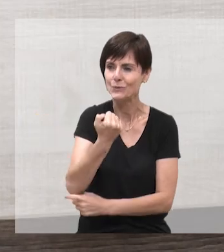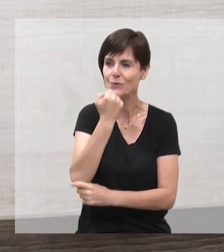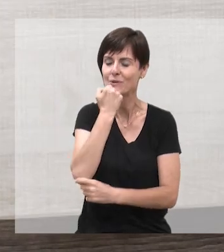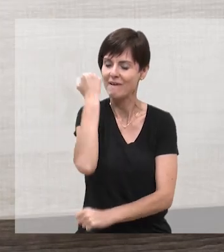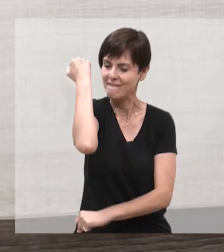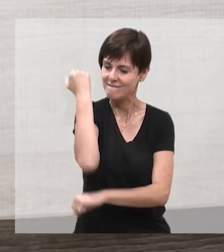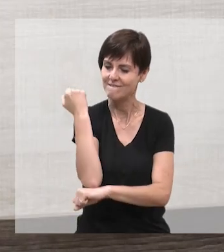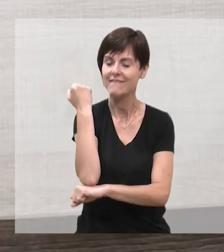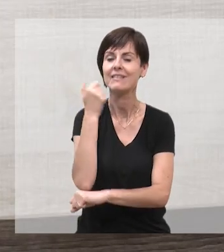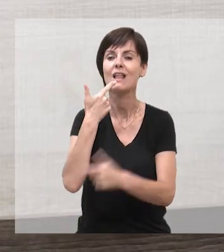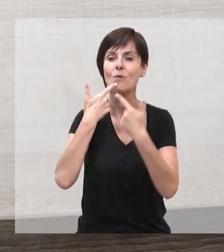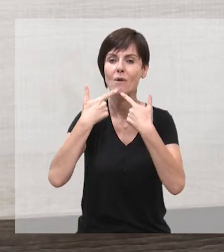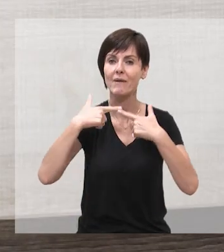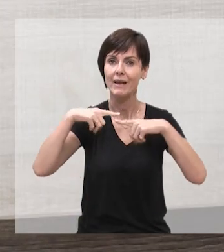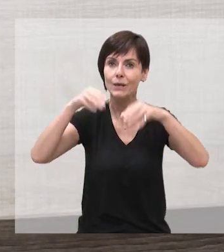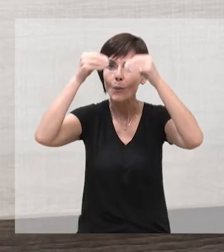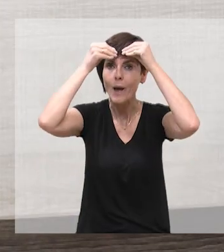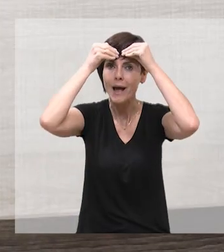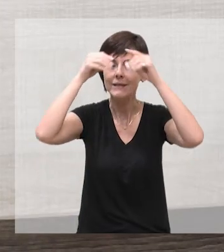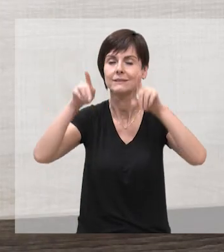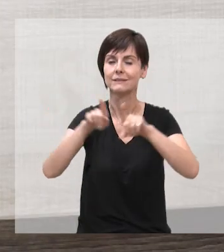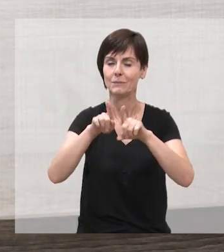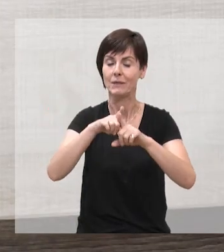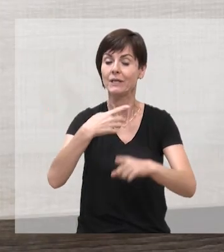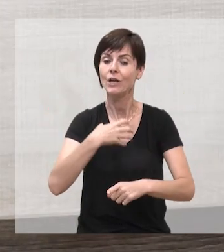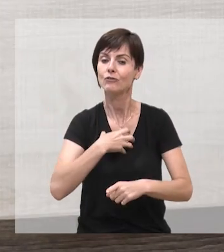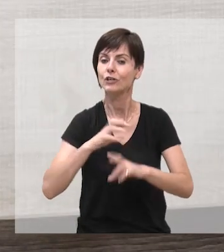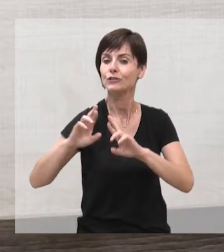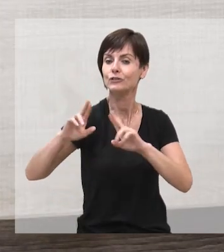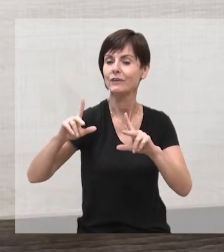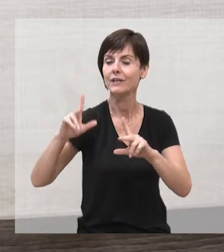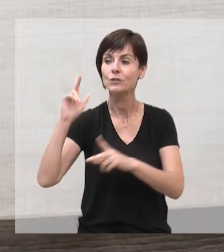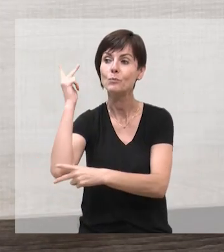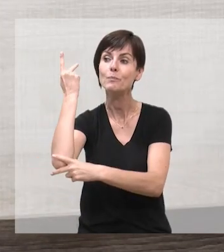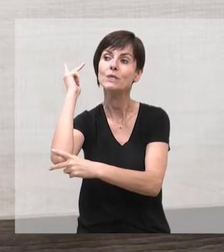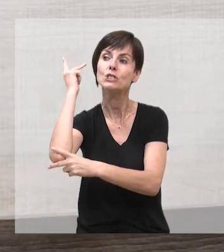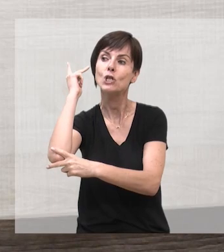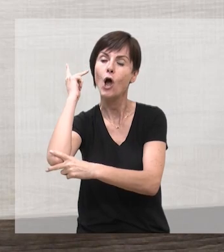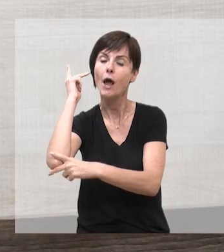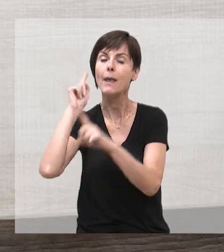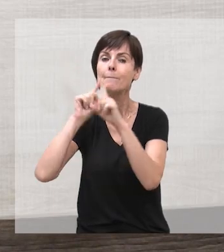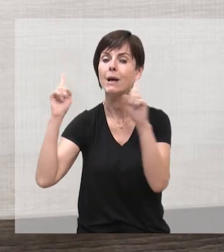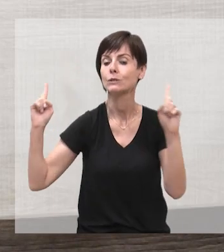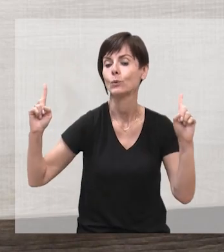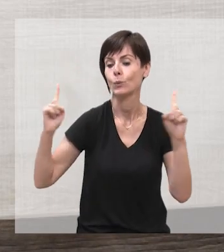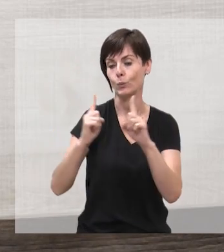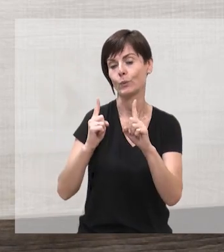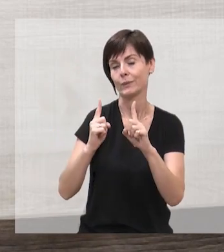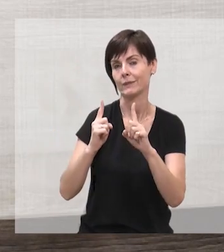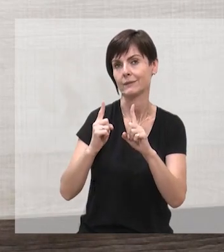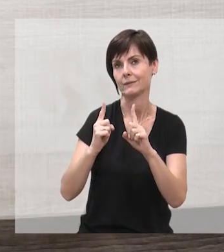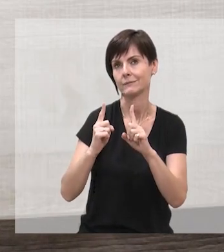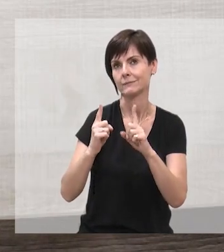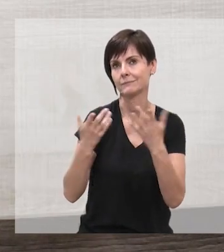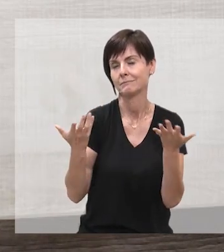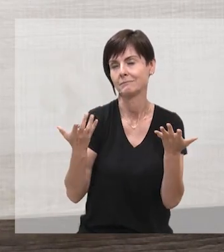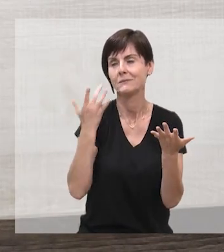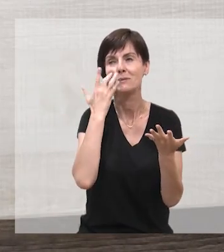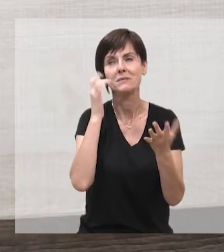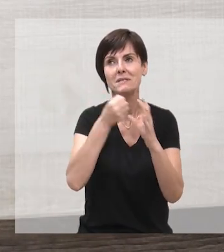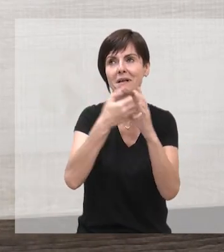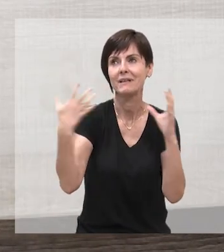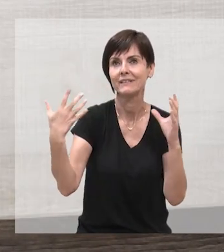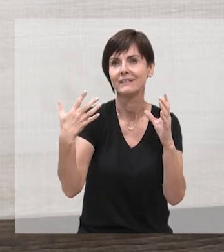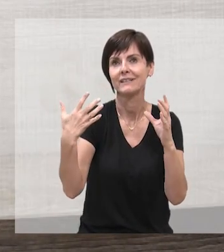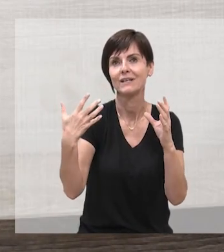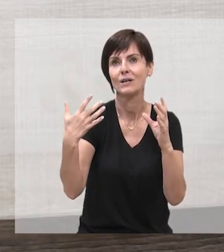aquela dureza, talvez, até da linguagem, não de forma feia. Não sei